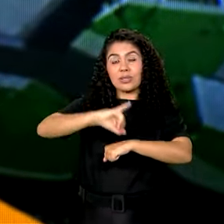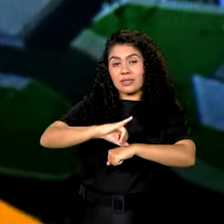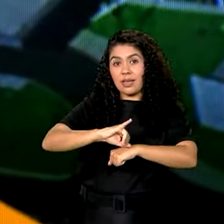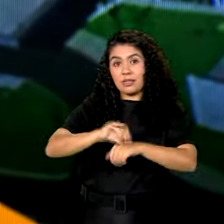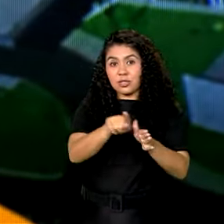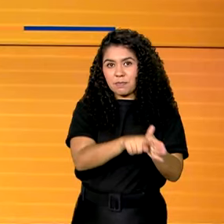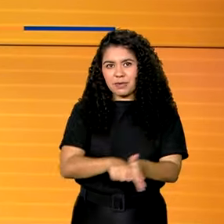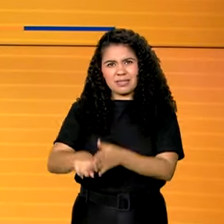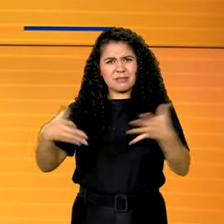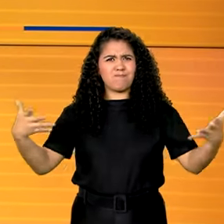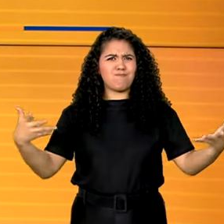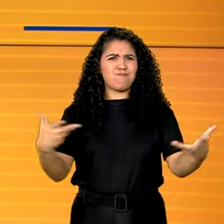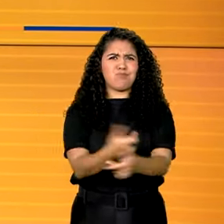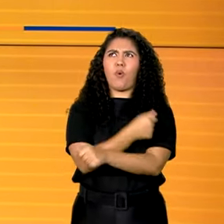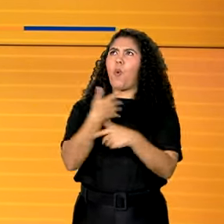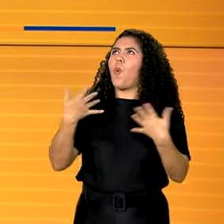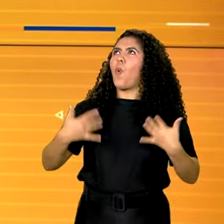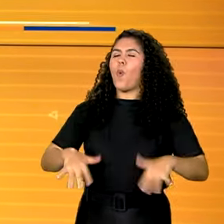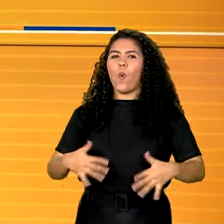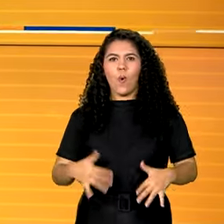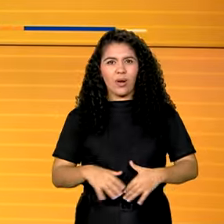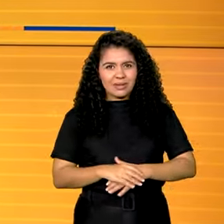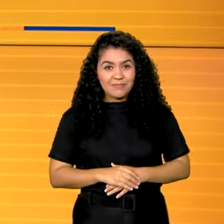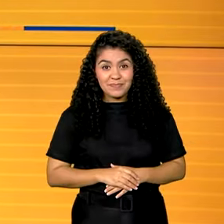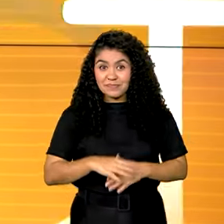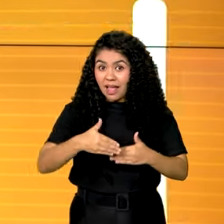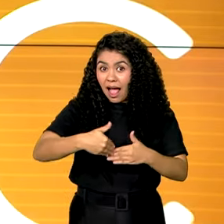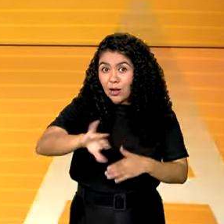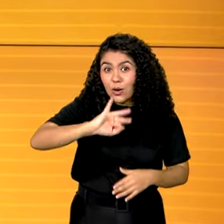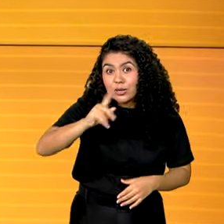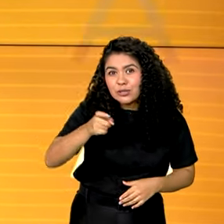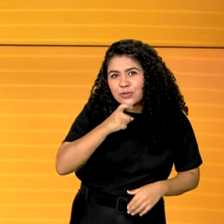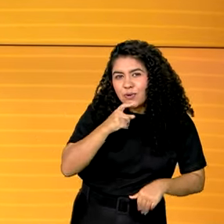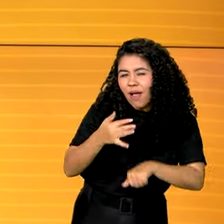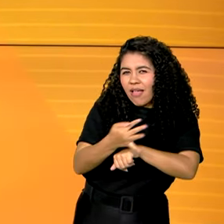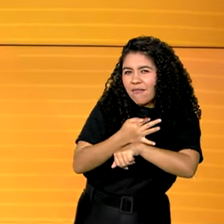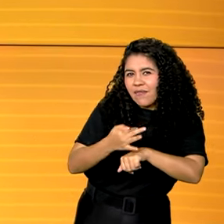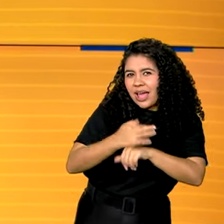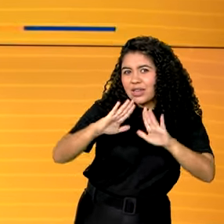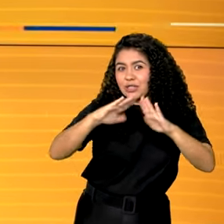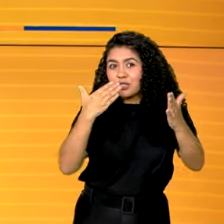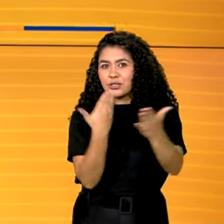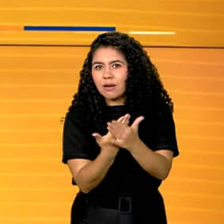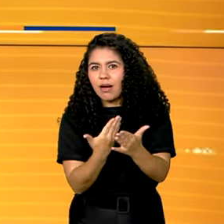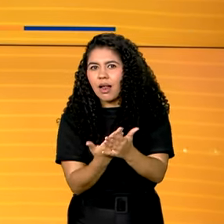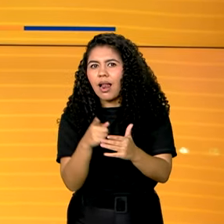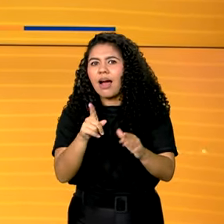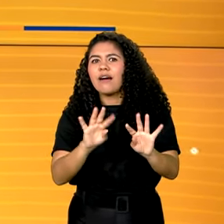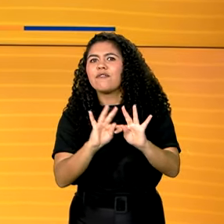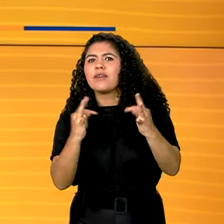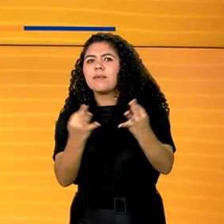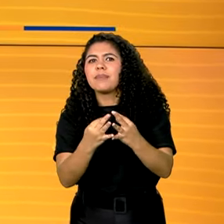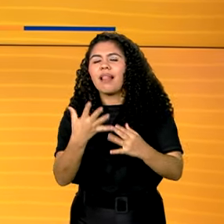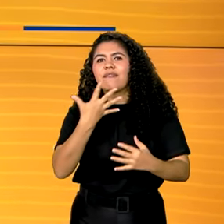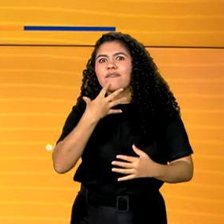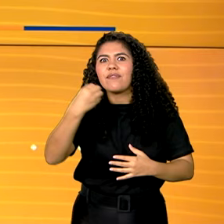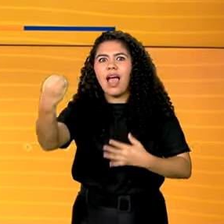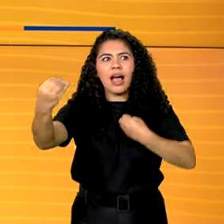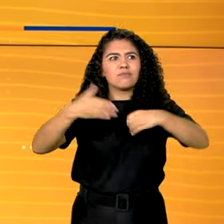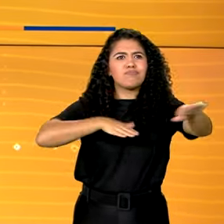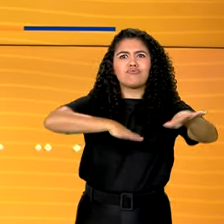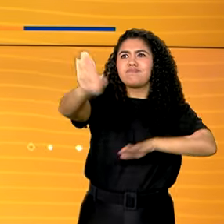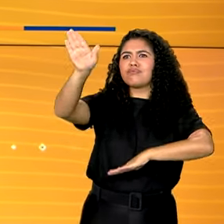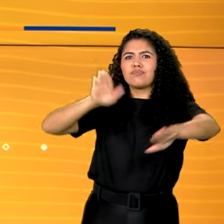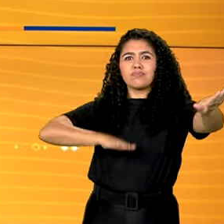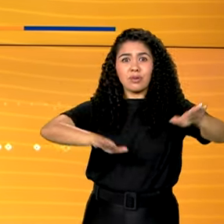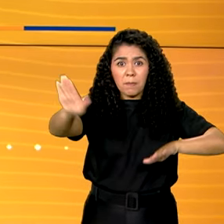extraordinário como esse. Julho, férias escolares, época em que muita família pega a estrada. Por causa desse maior